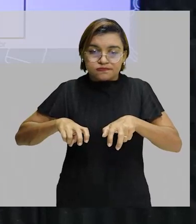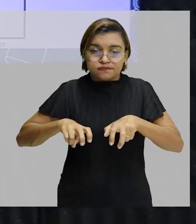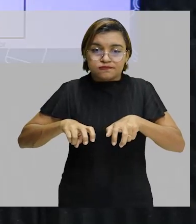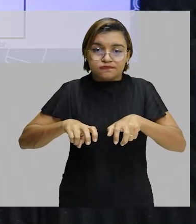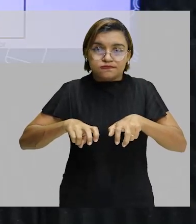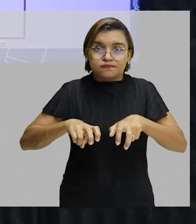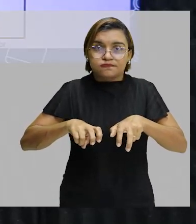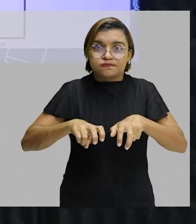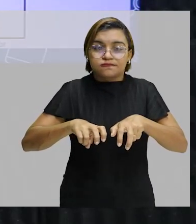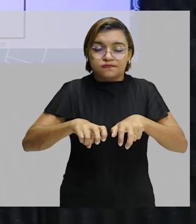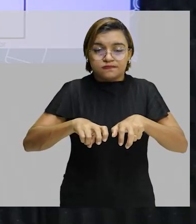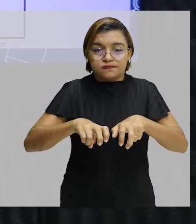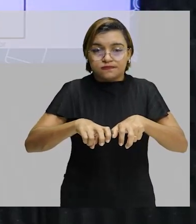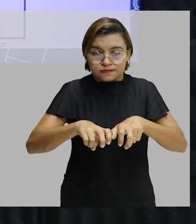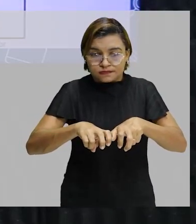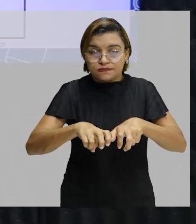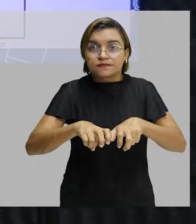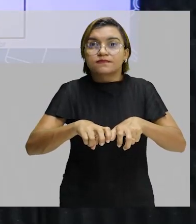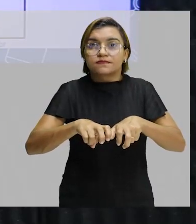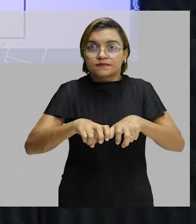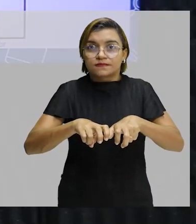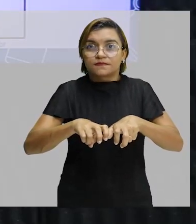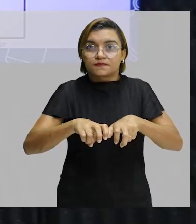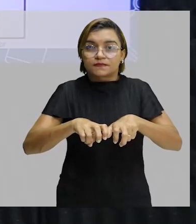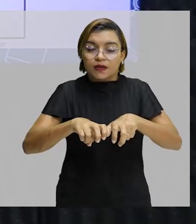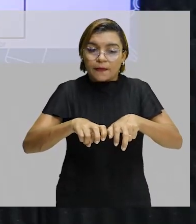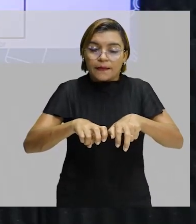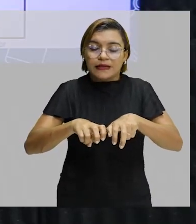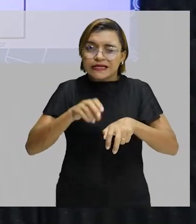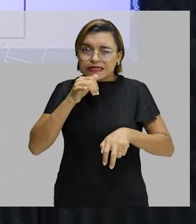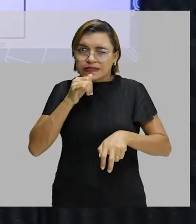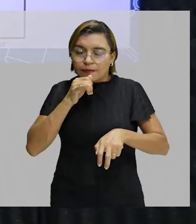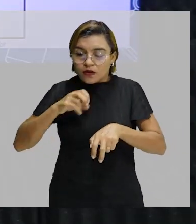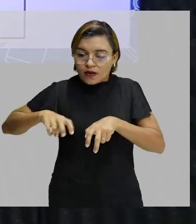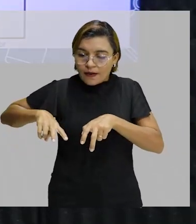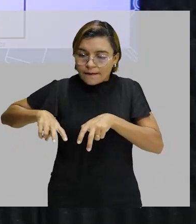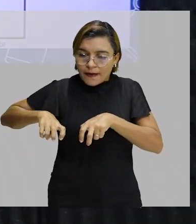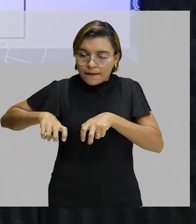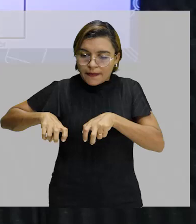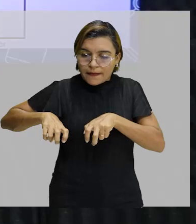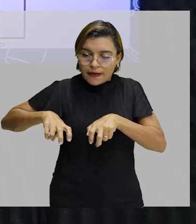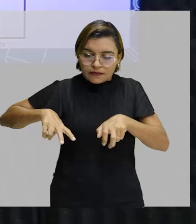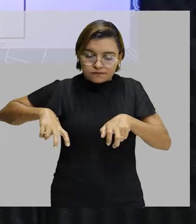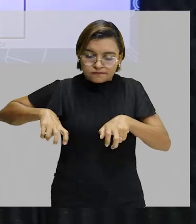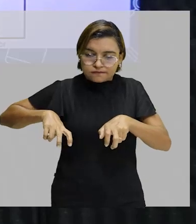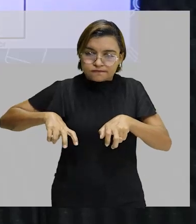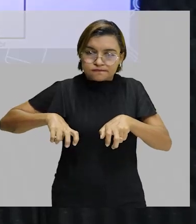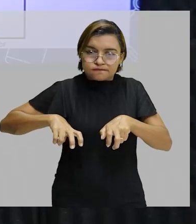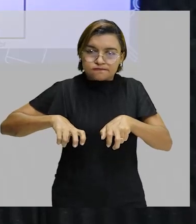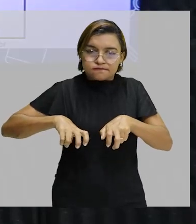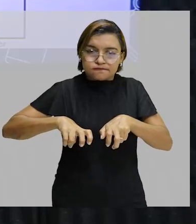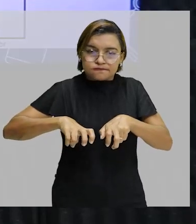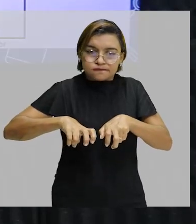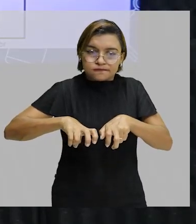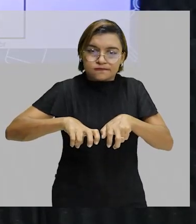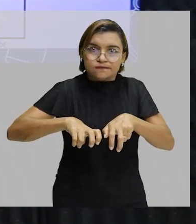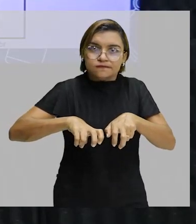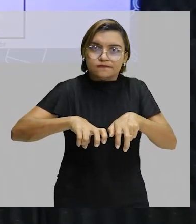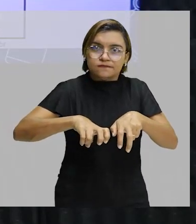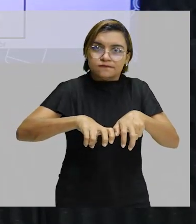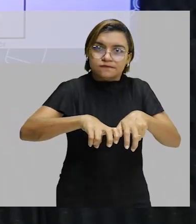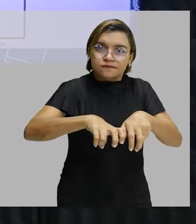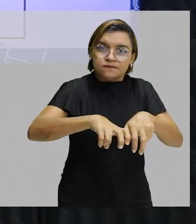corrida. Já começa a correr, na verdade. Mas, obviamente, com a intencionalidade de que o